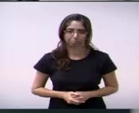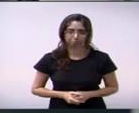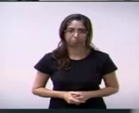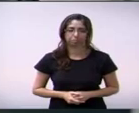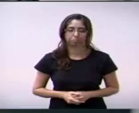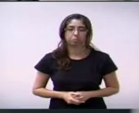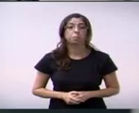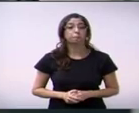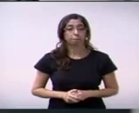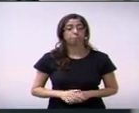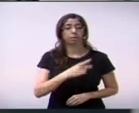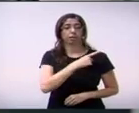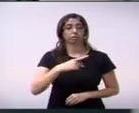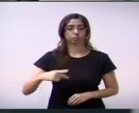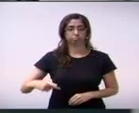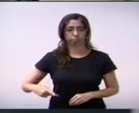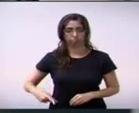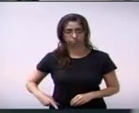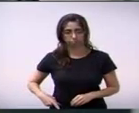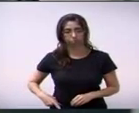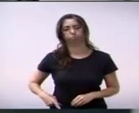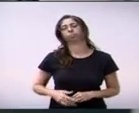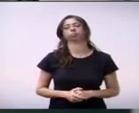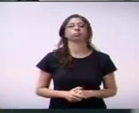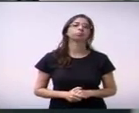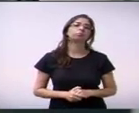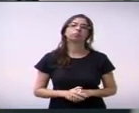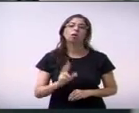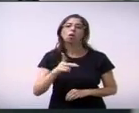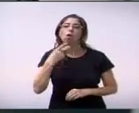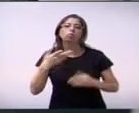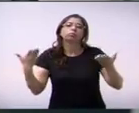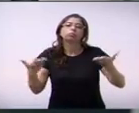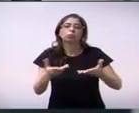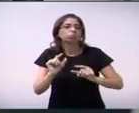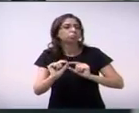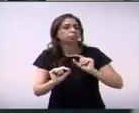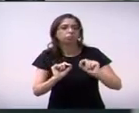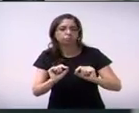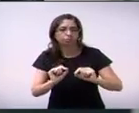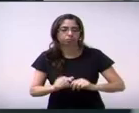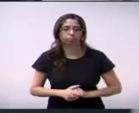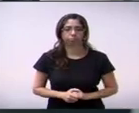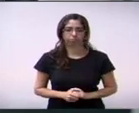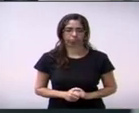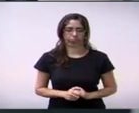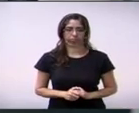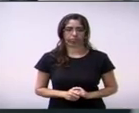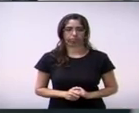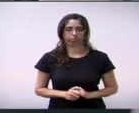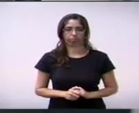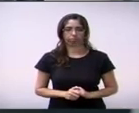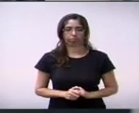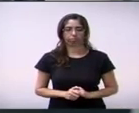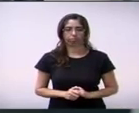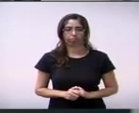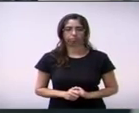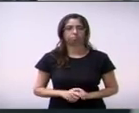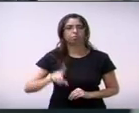O presidente, inicio hoje dizendo sobre o Dia